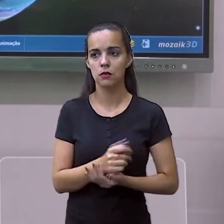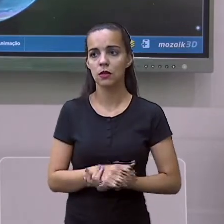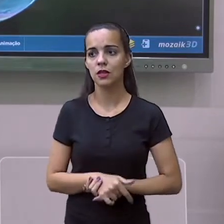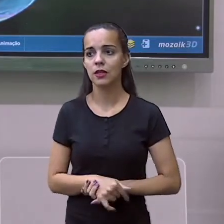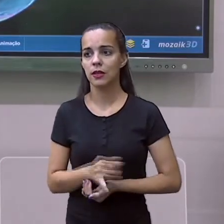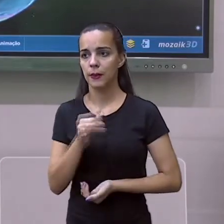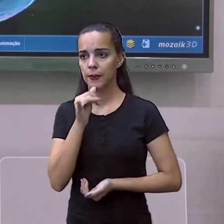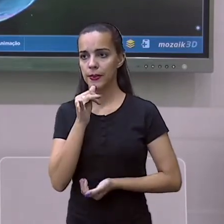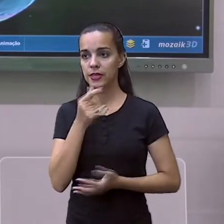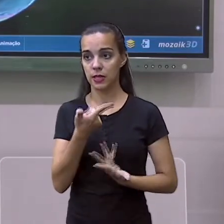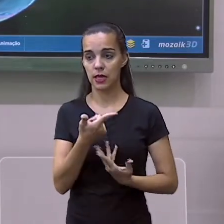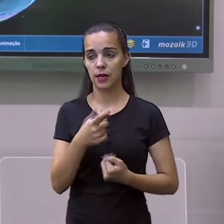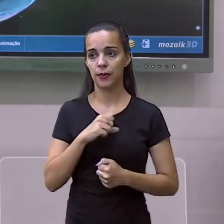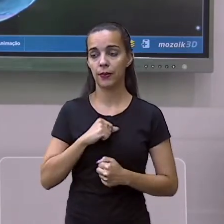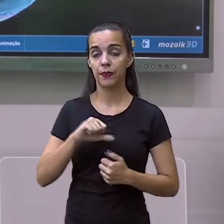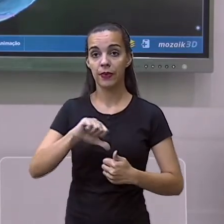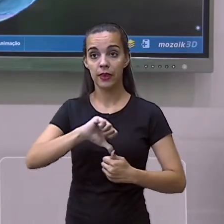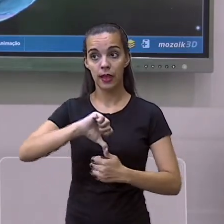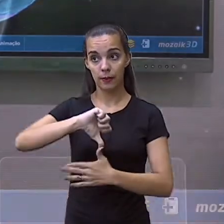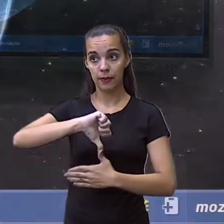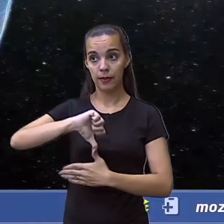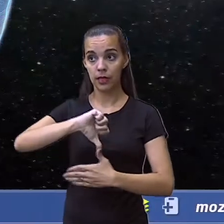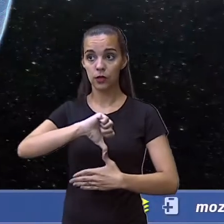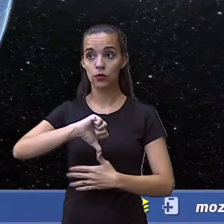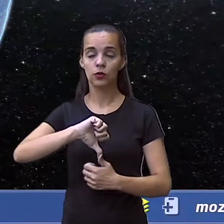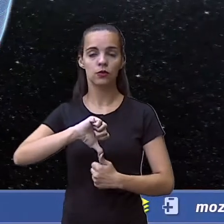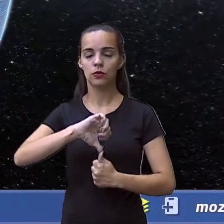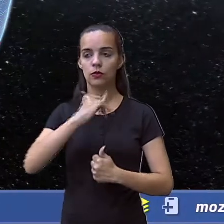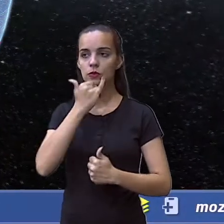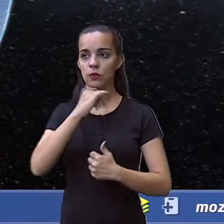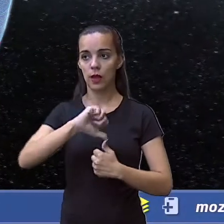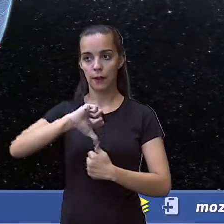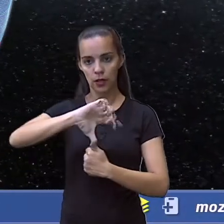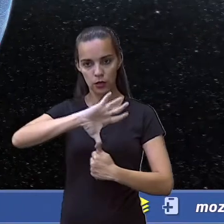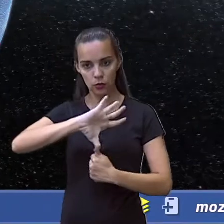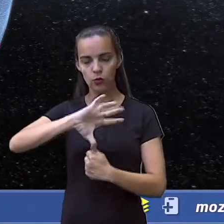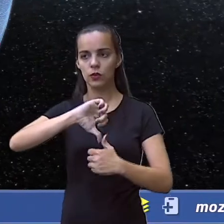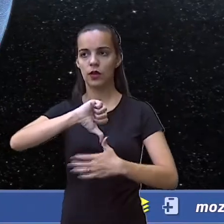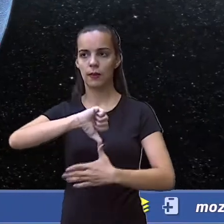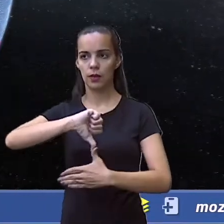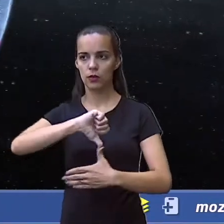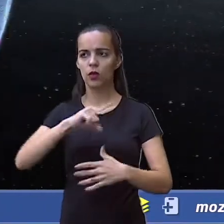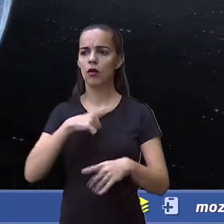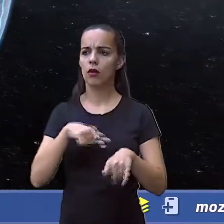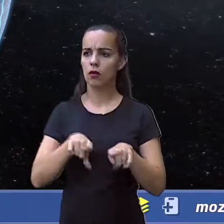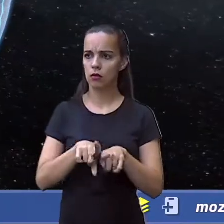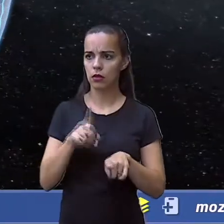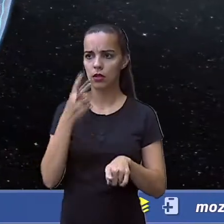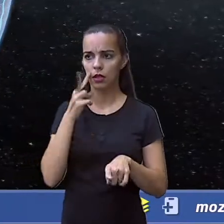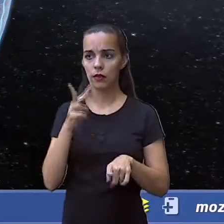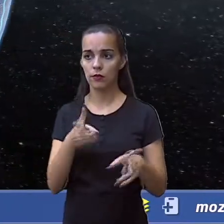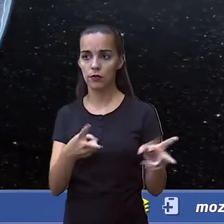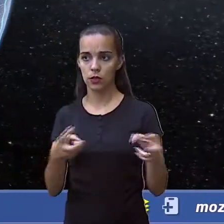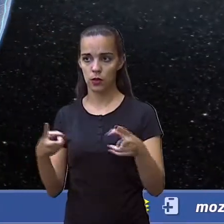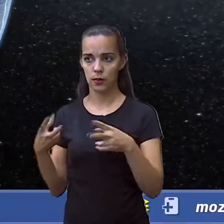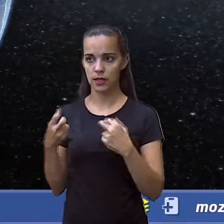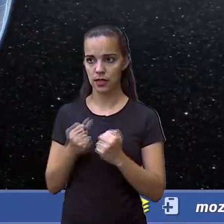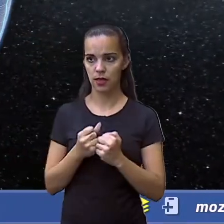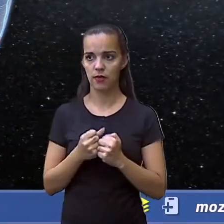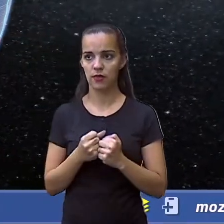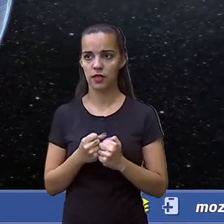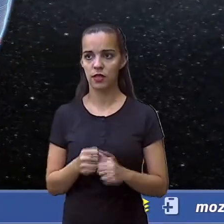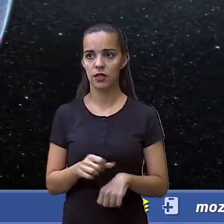aqui na América do Sul, também na América do Norte e na América Central, nós temos o quê? Essa